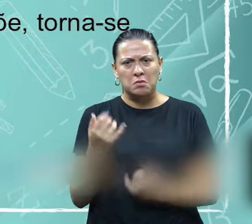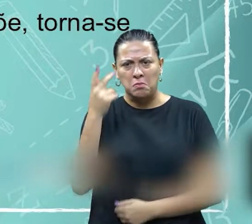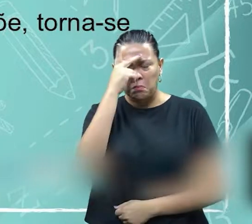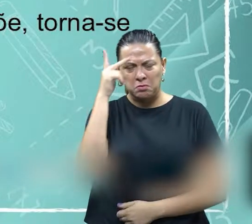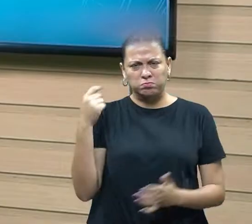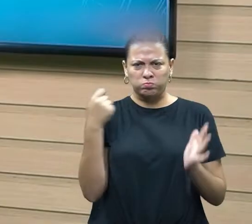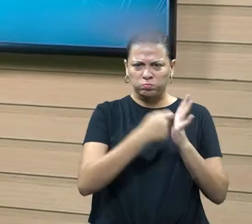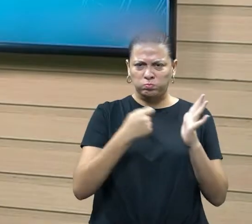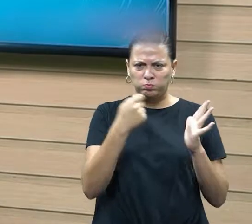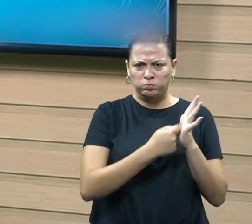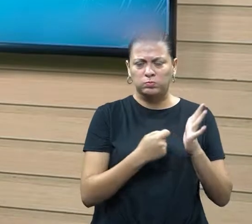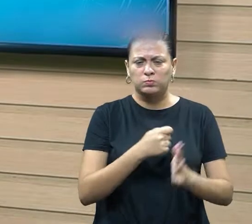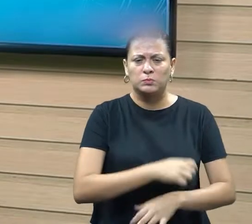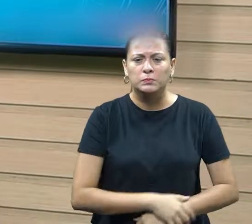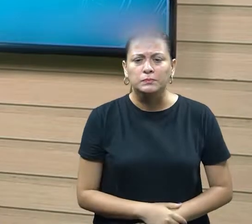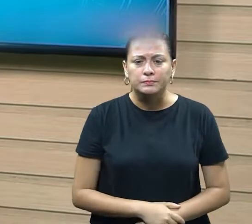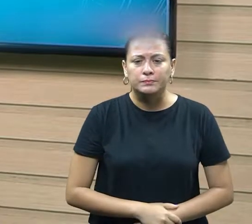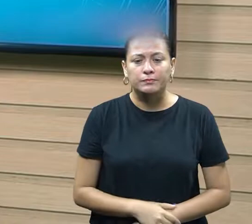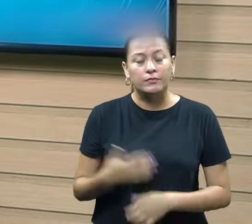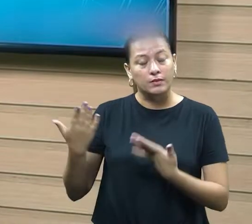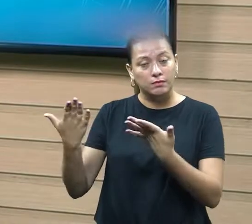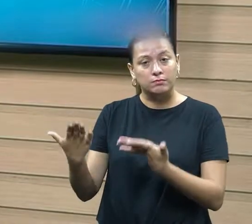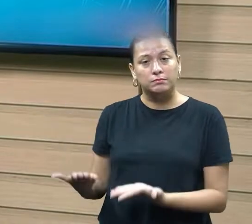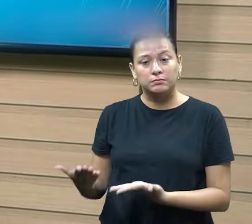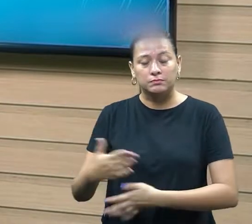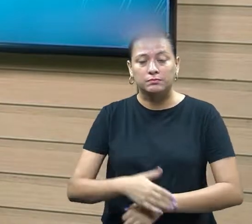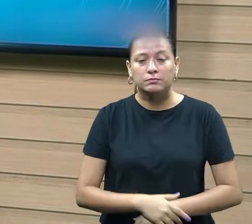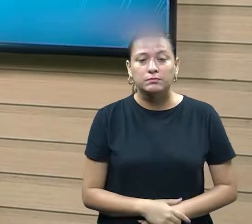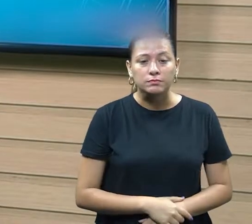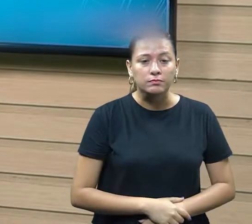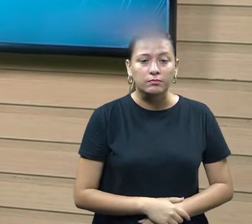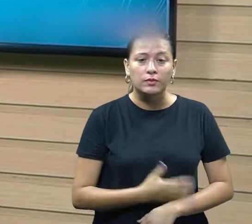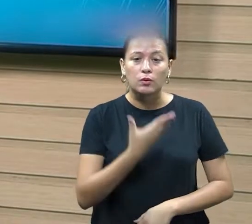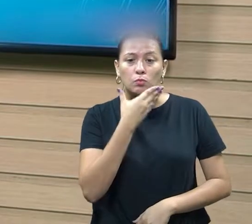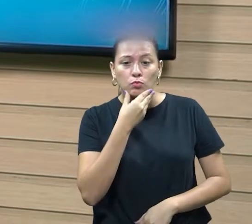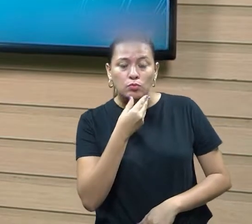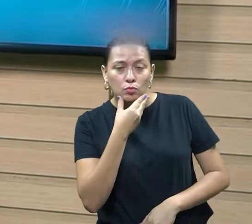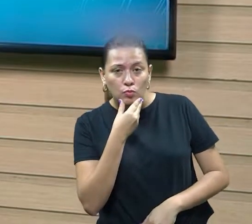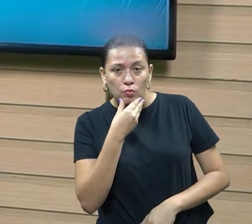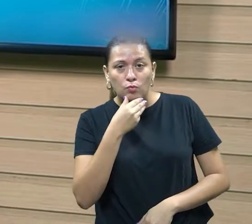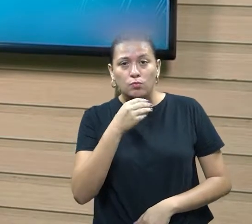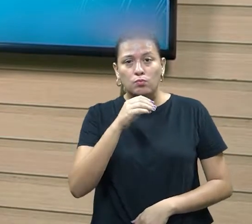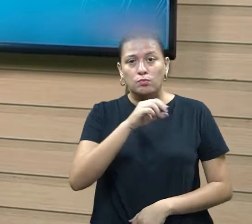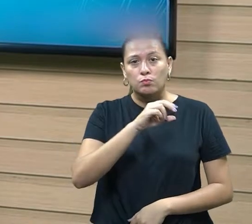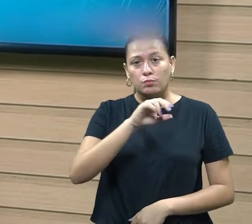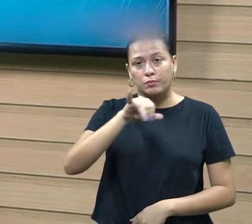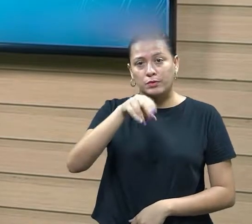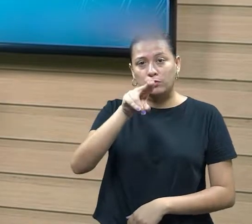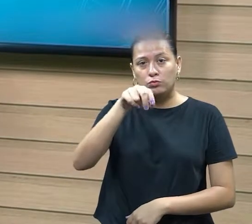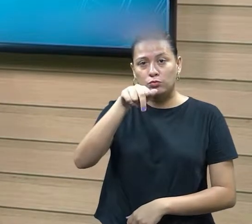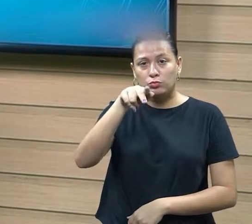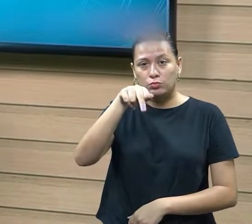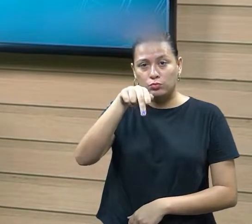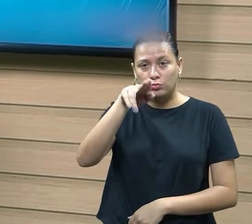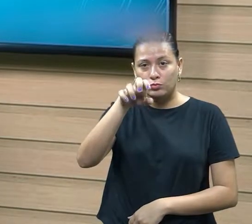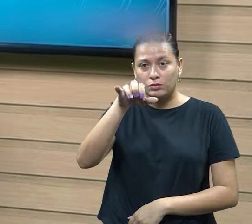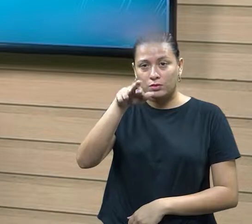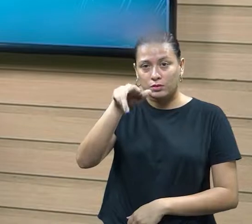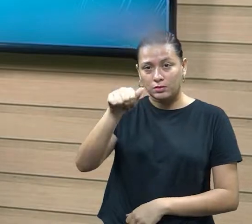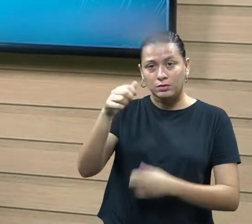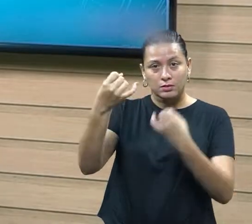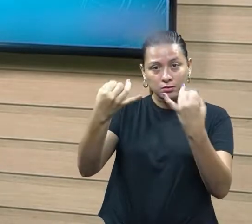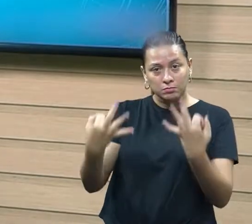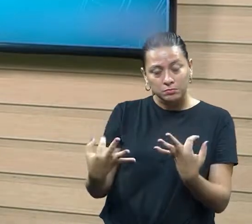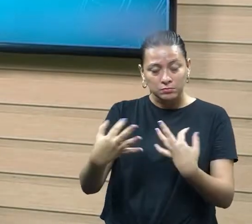tirano. Então, aqui, como o Junqueira vem colocar para a gente, essas características históricas que apresentei para